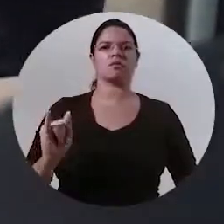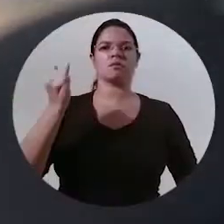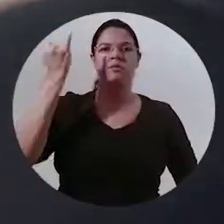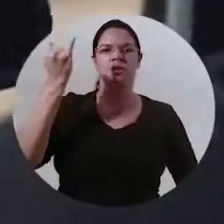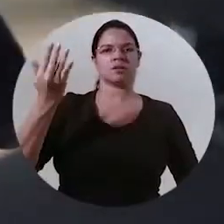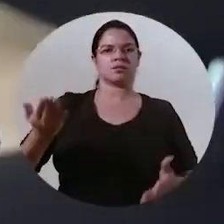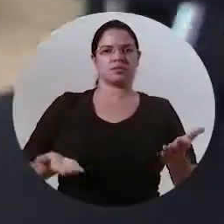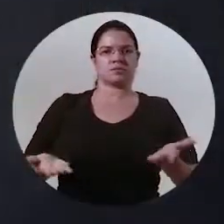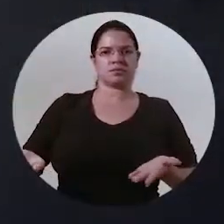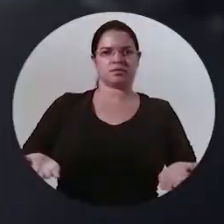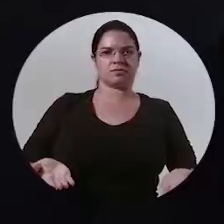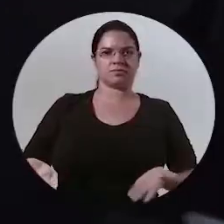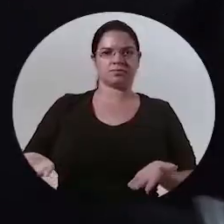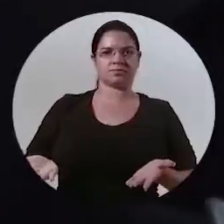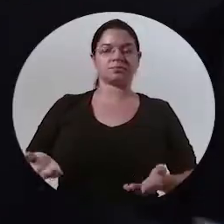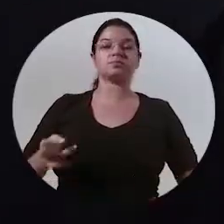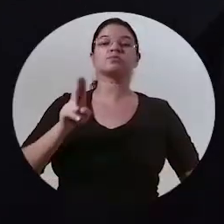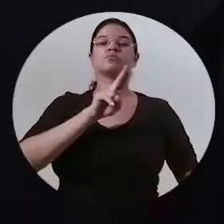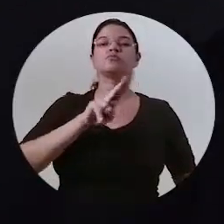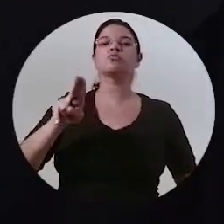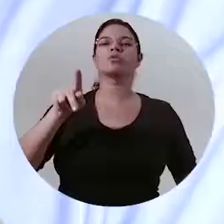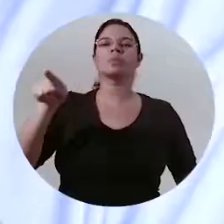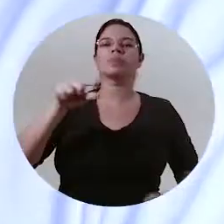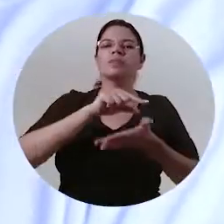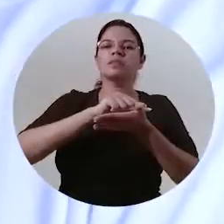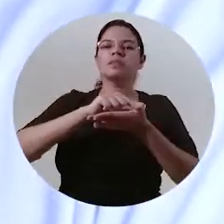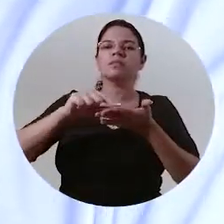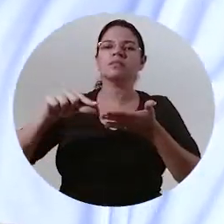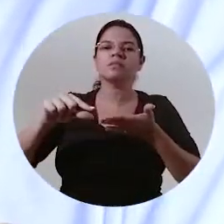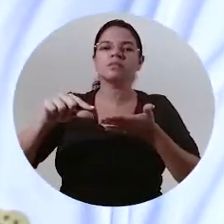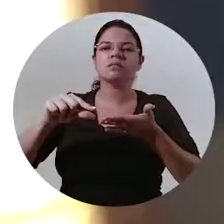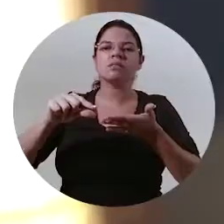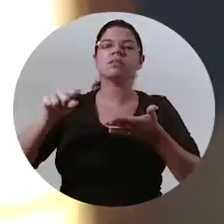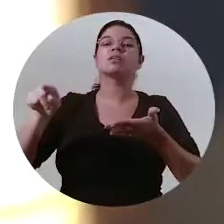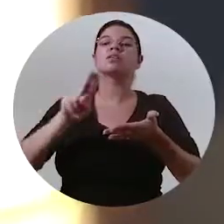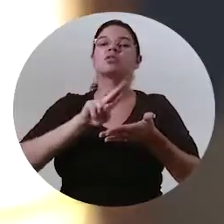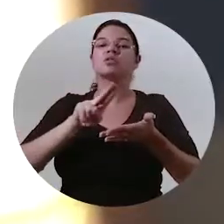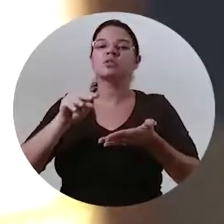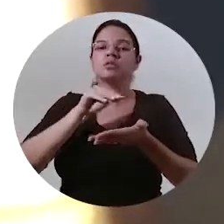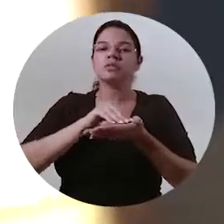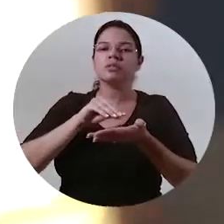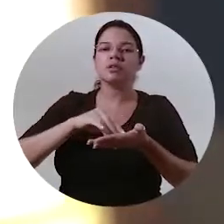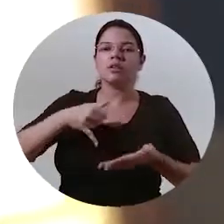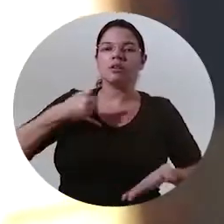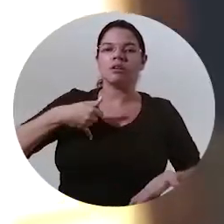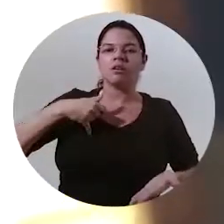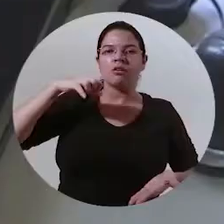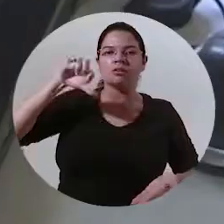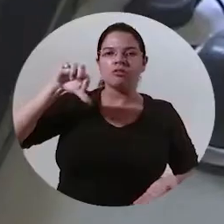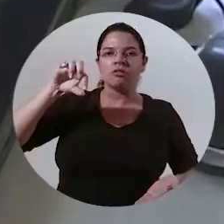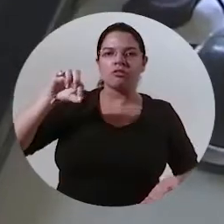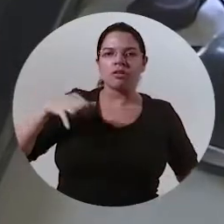é a oportunidade de servir O nome do senhor completo Atendo louvor no dia